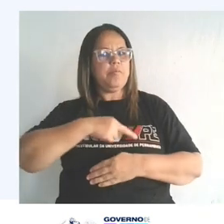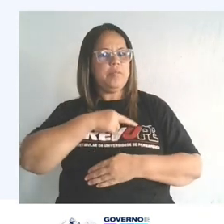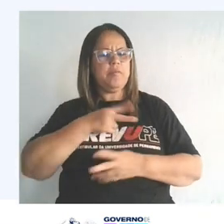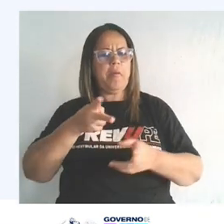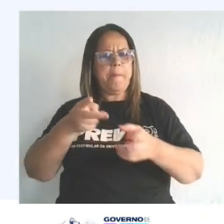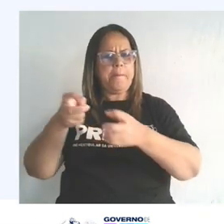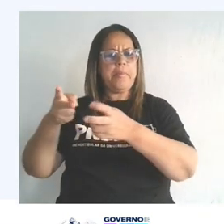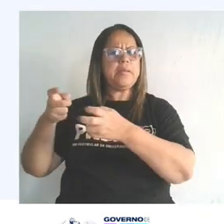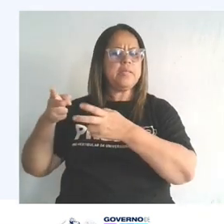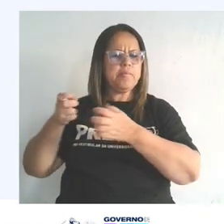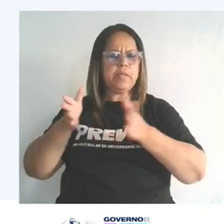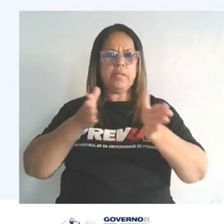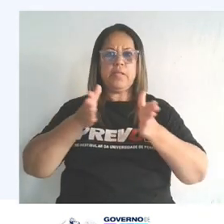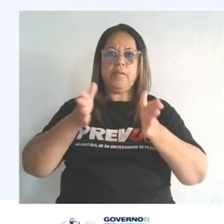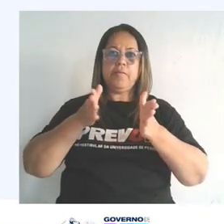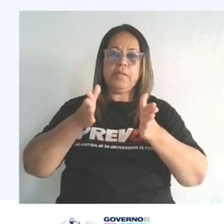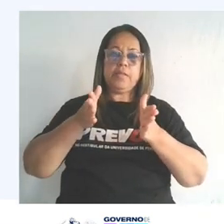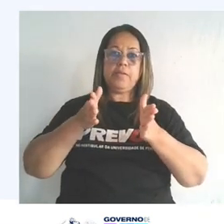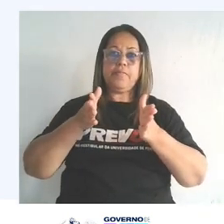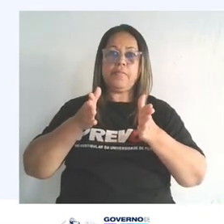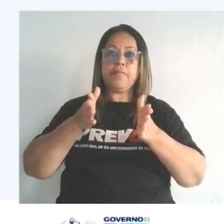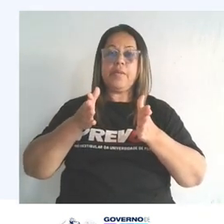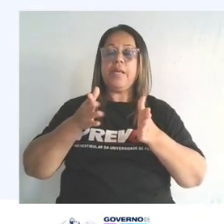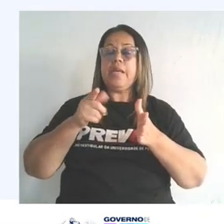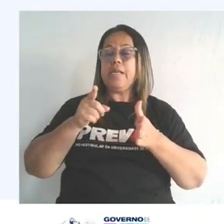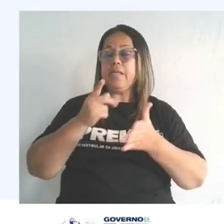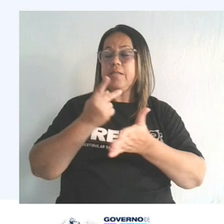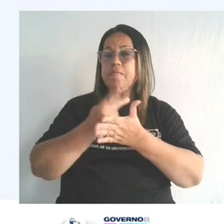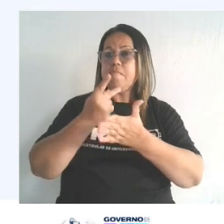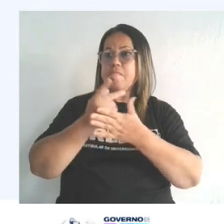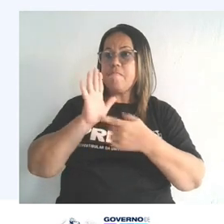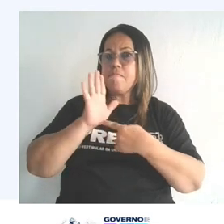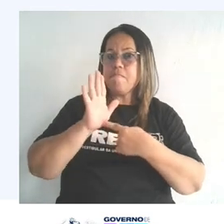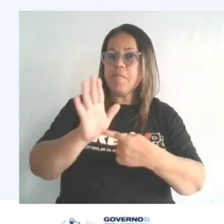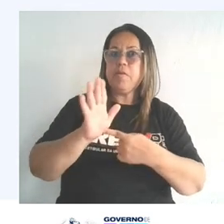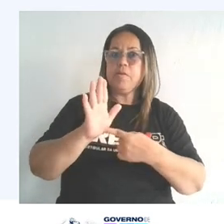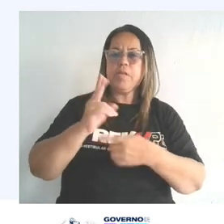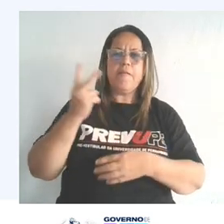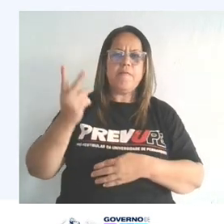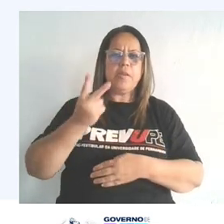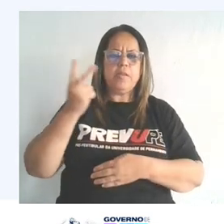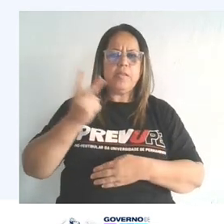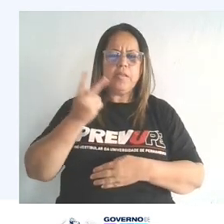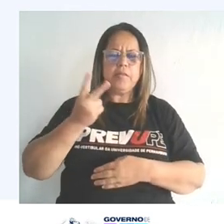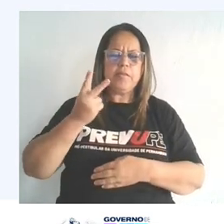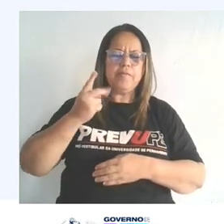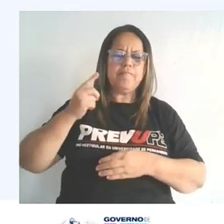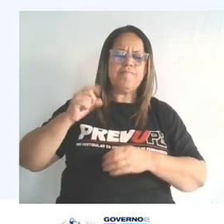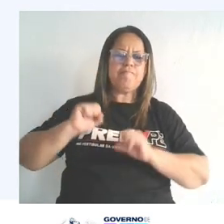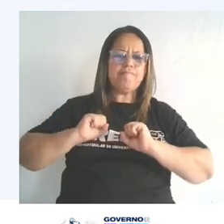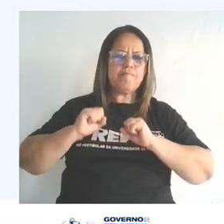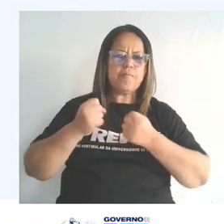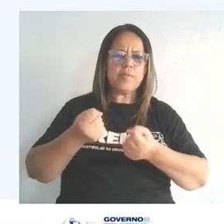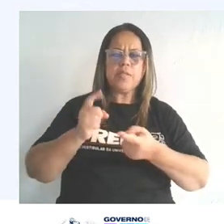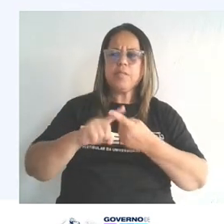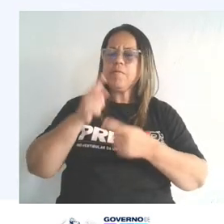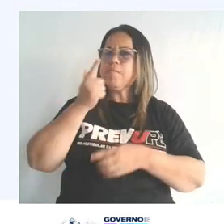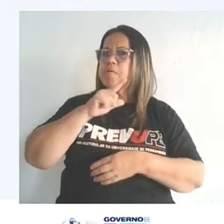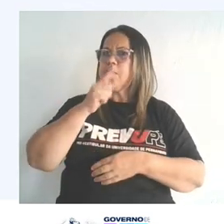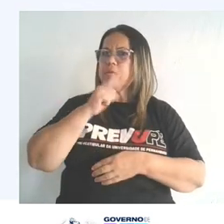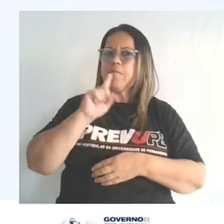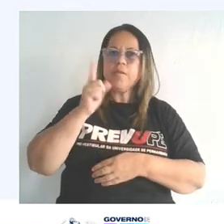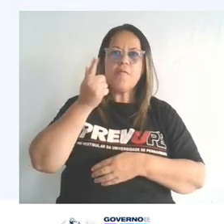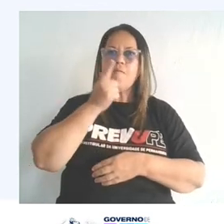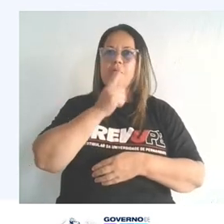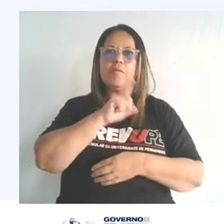A geração ultra-romântica valoriza as emoções intensas, a busca pelo inalcançável e o desconhecido. É